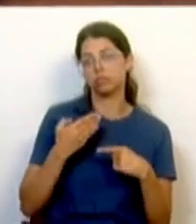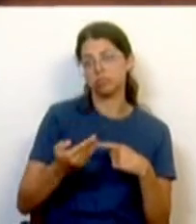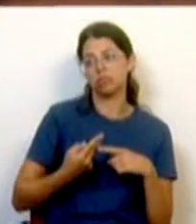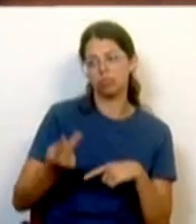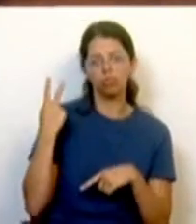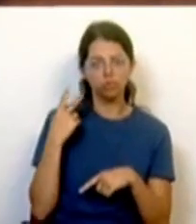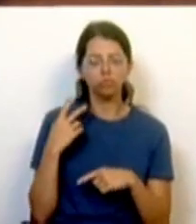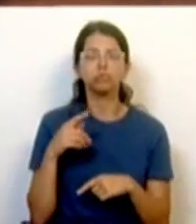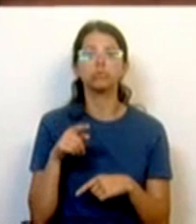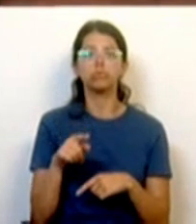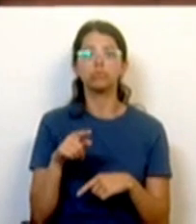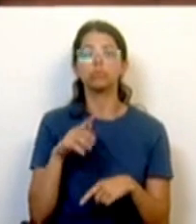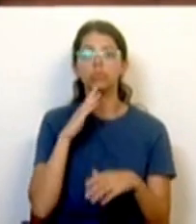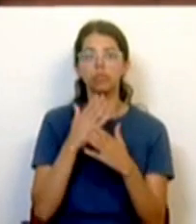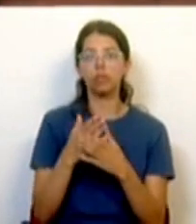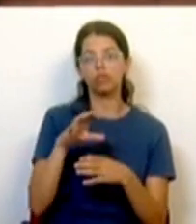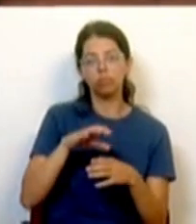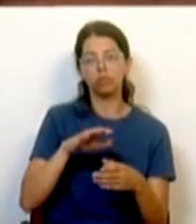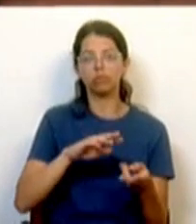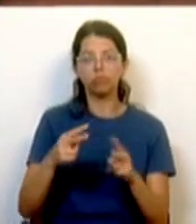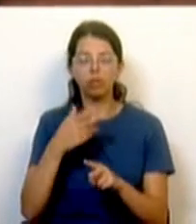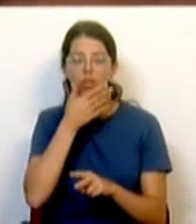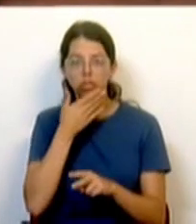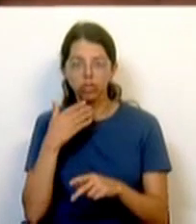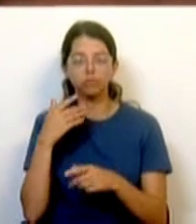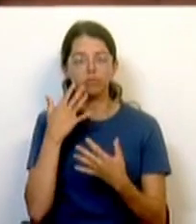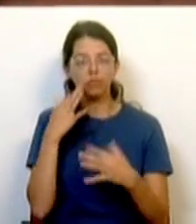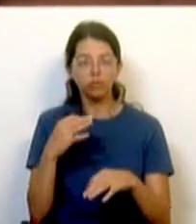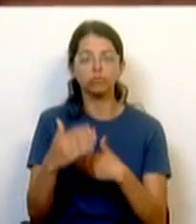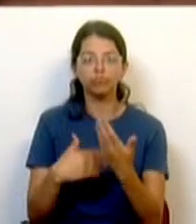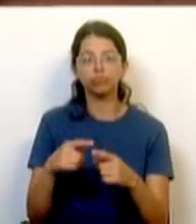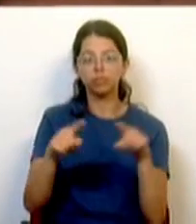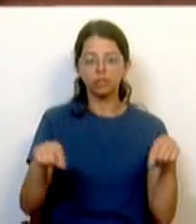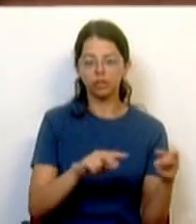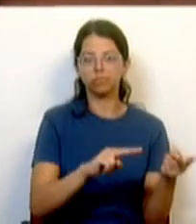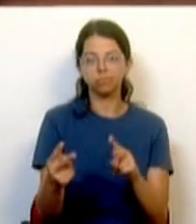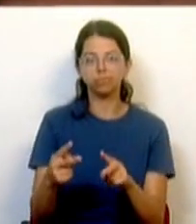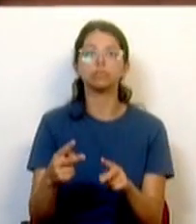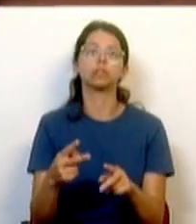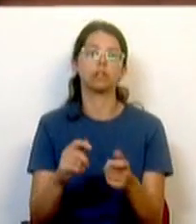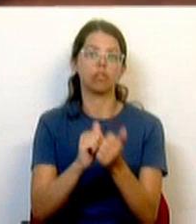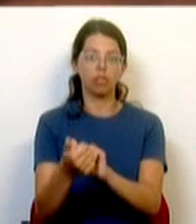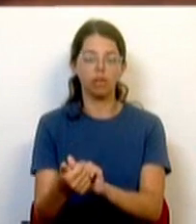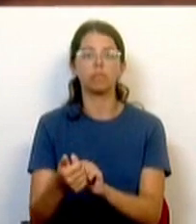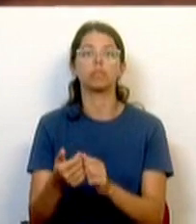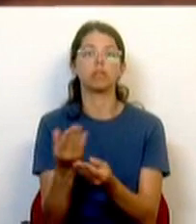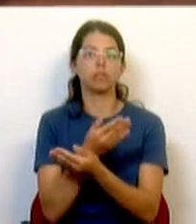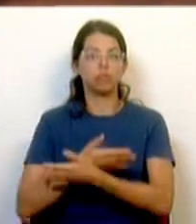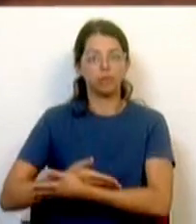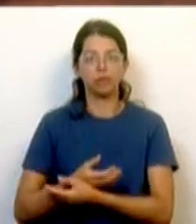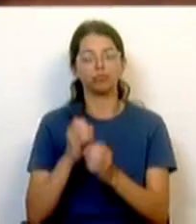precisamente para a simplificação destes mecanismos e para a reconversão rápida de salas para conseguirmos aumentar